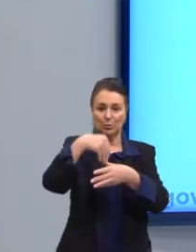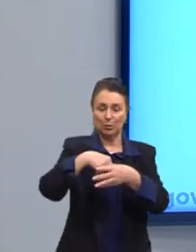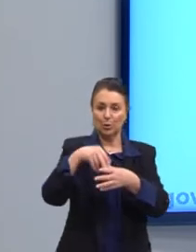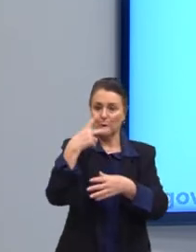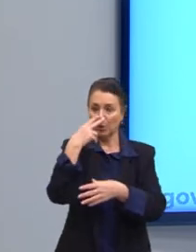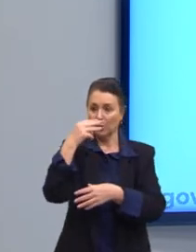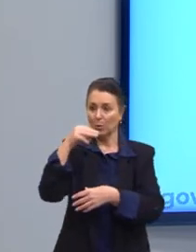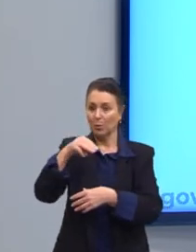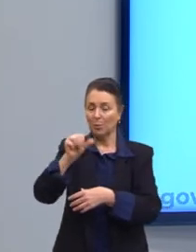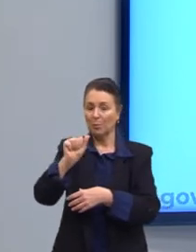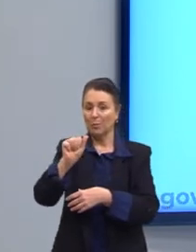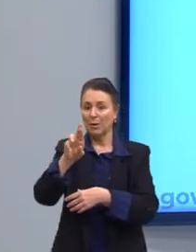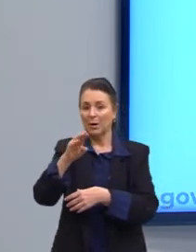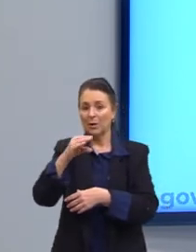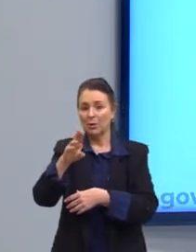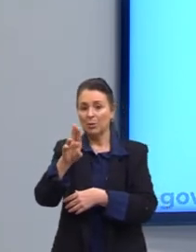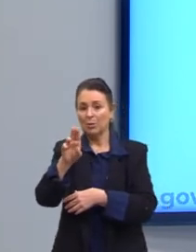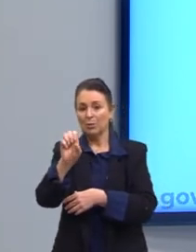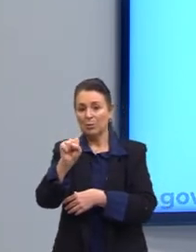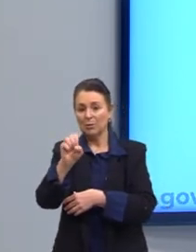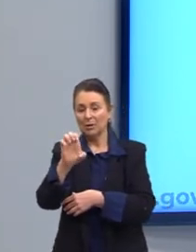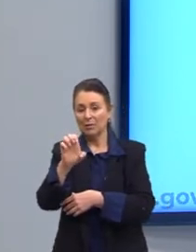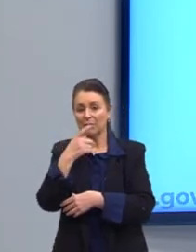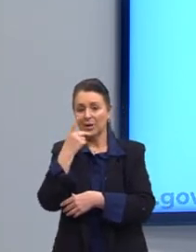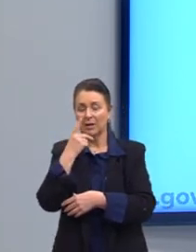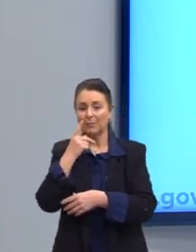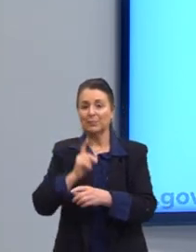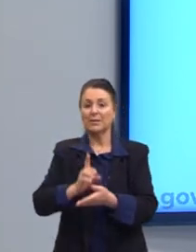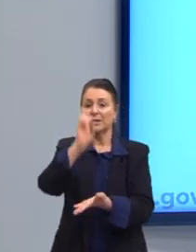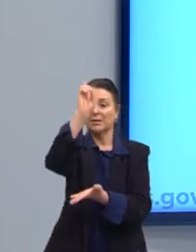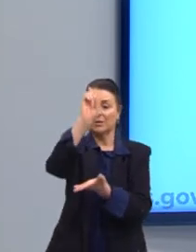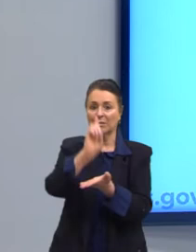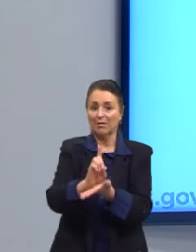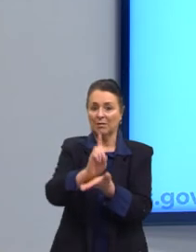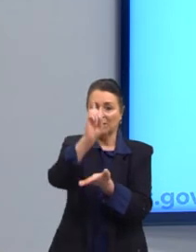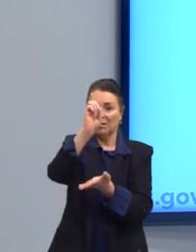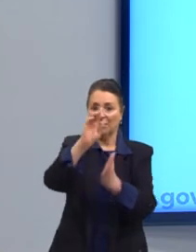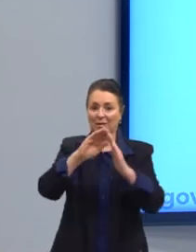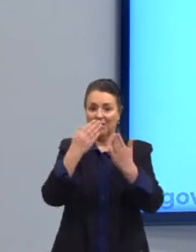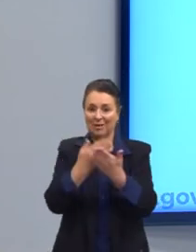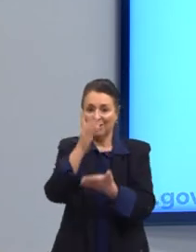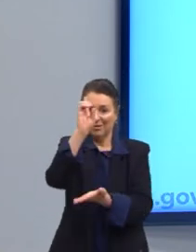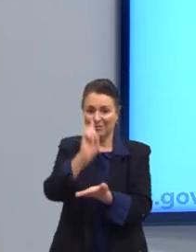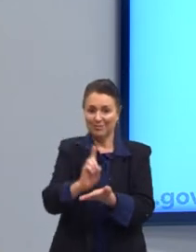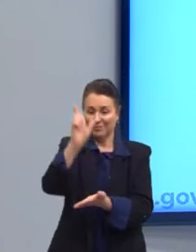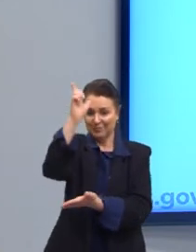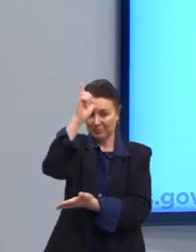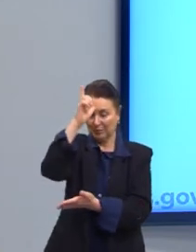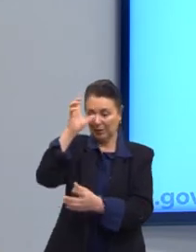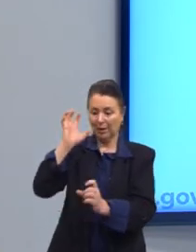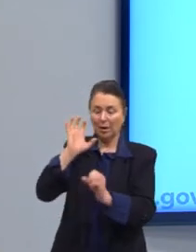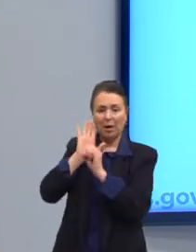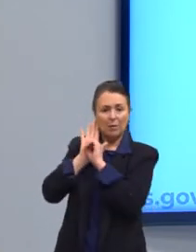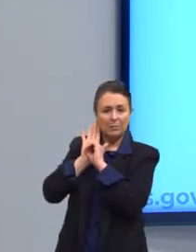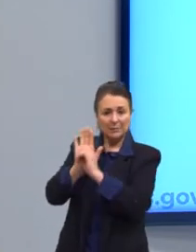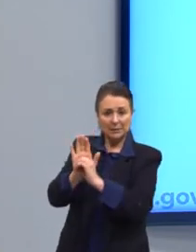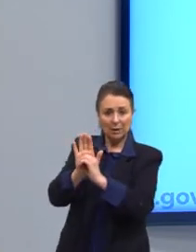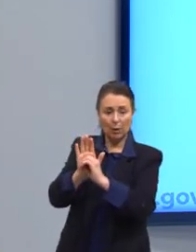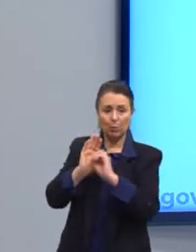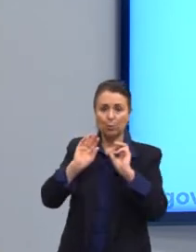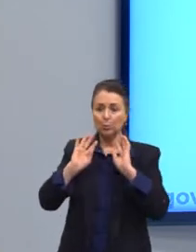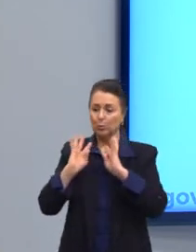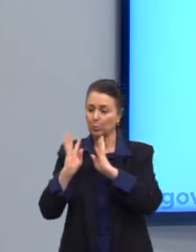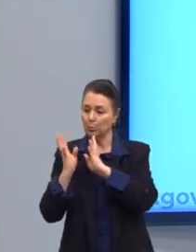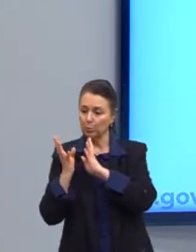o Marcuse faz lá da Escola de Frankfurt. A pressão que nós vivemos entre a massificação e a